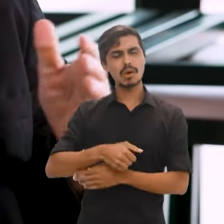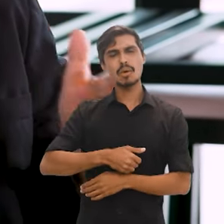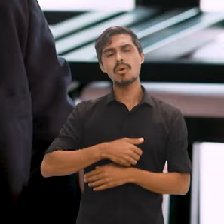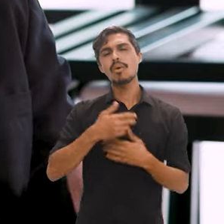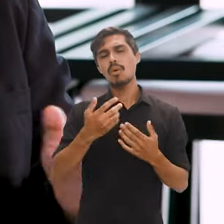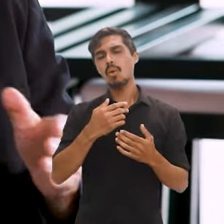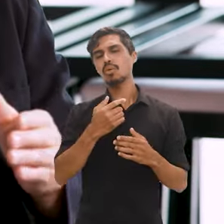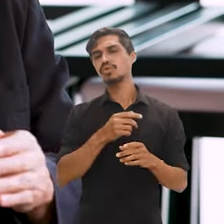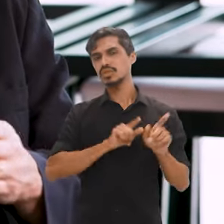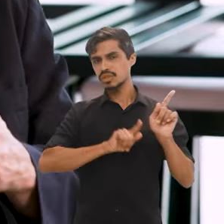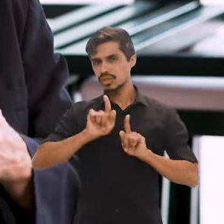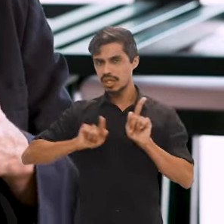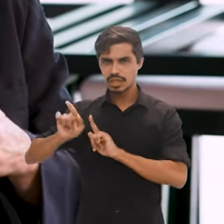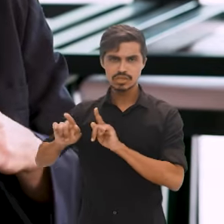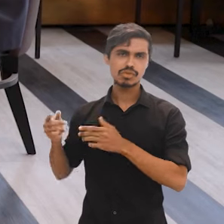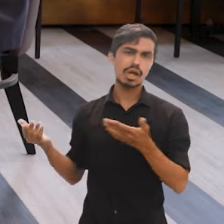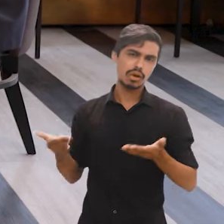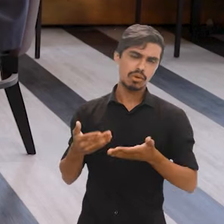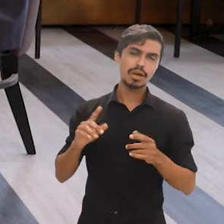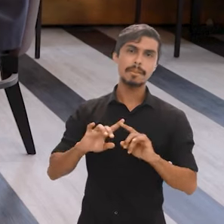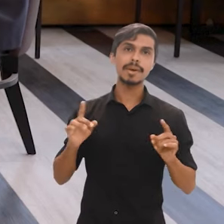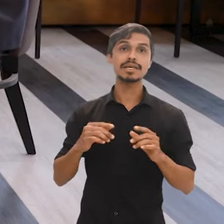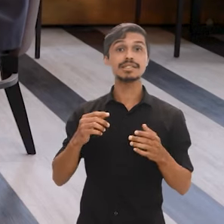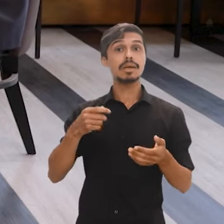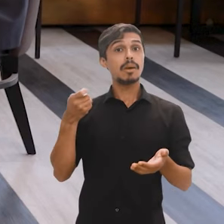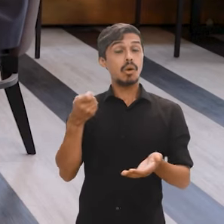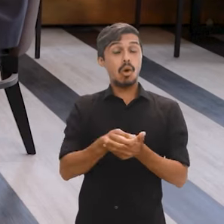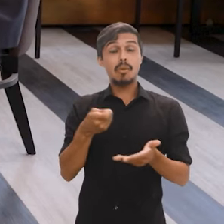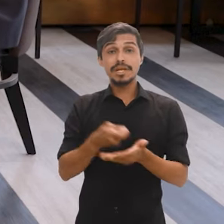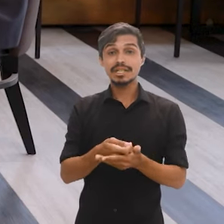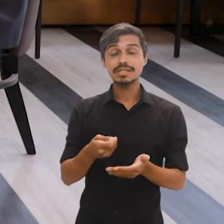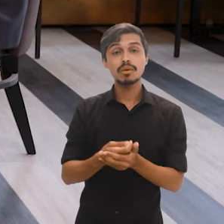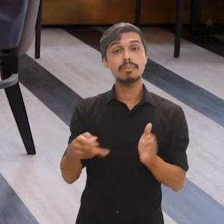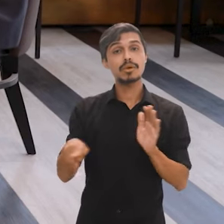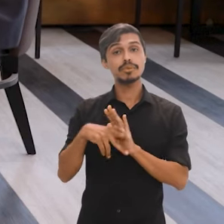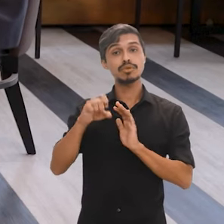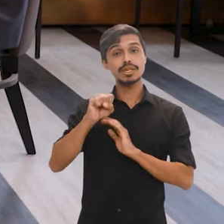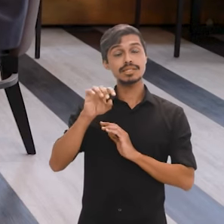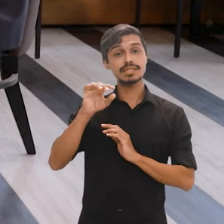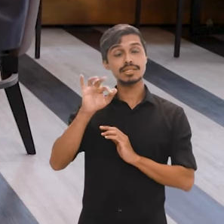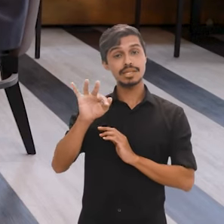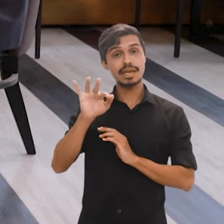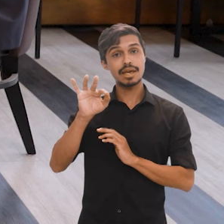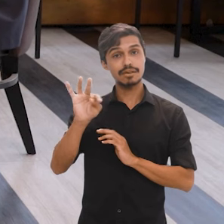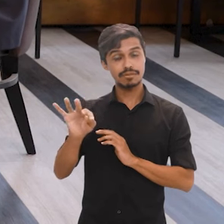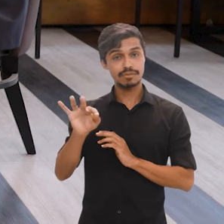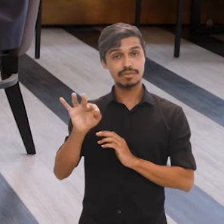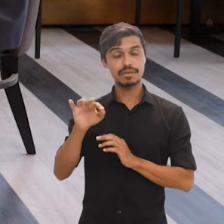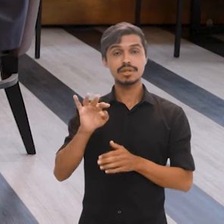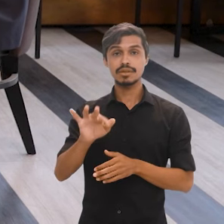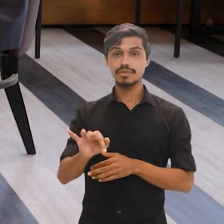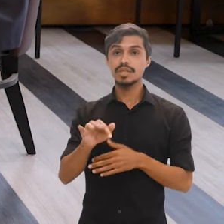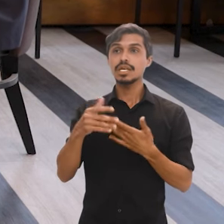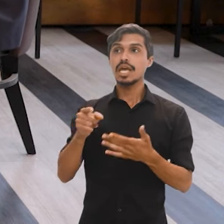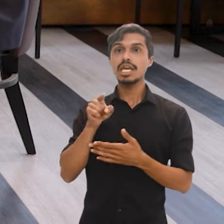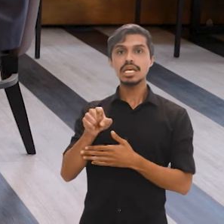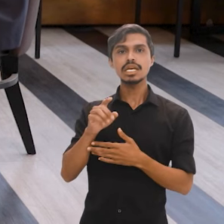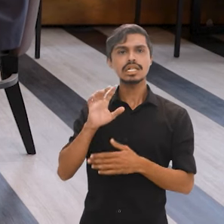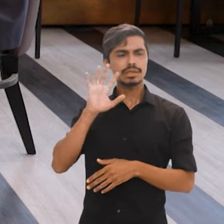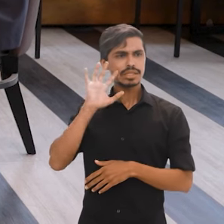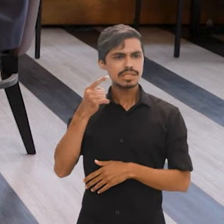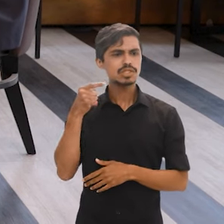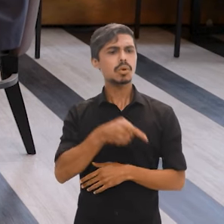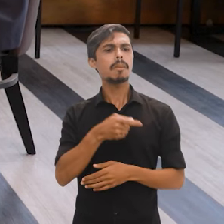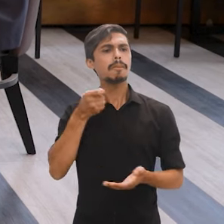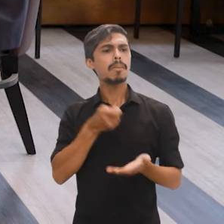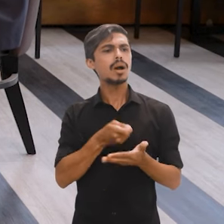E só foi feito porque o Superior Tribunal Federal definiu, porque, infelizmente, talvez não tivéssemos condições de realizar